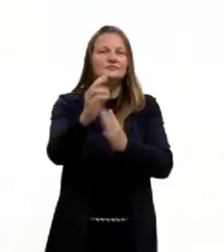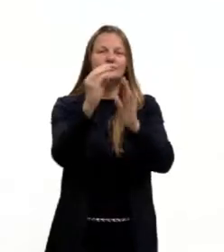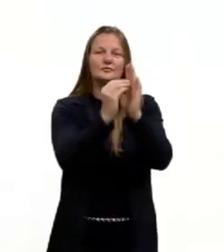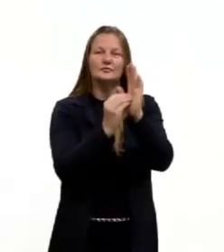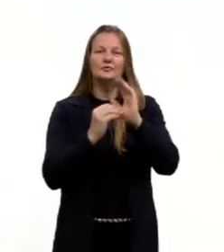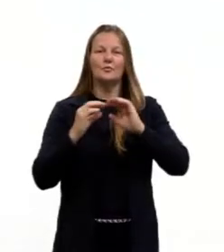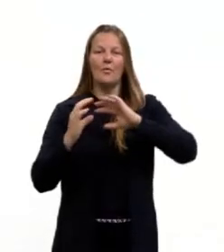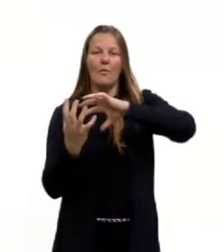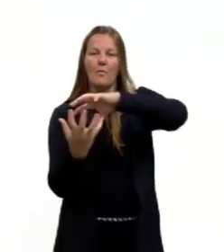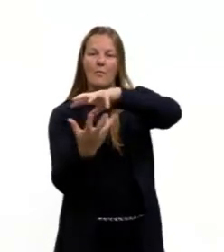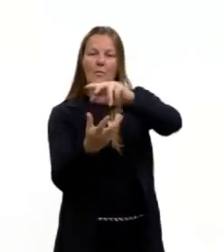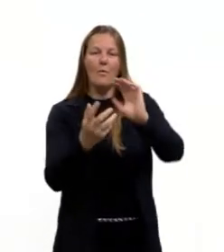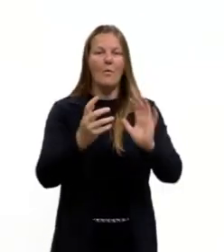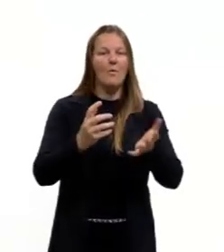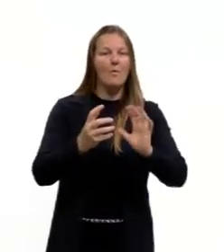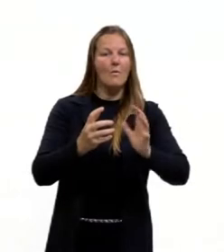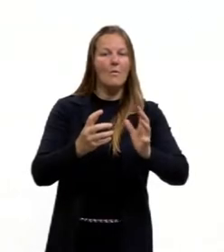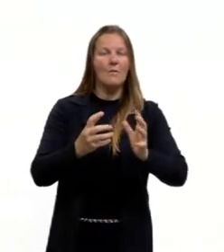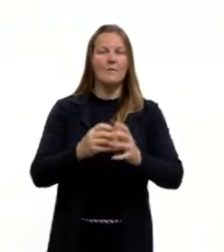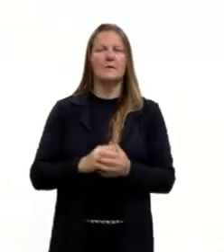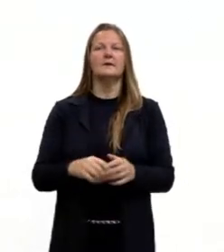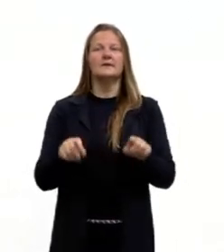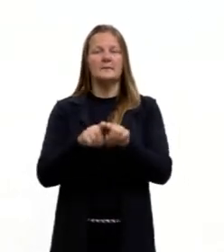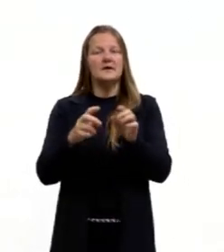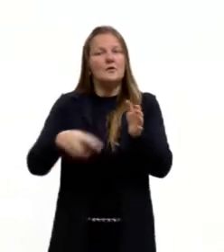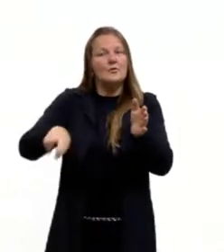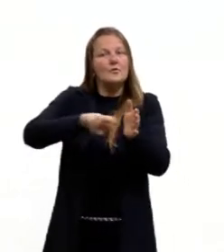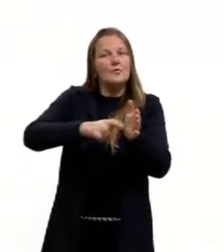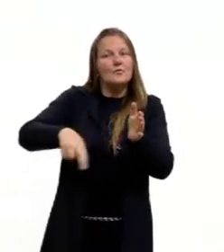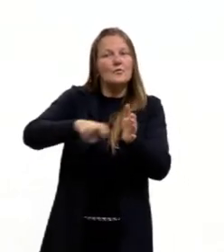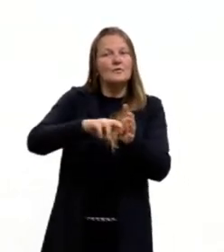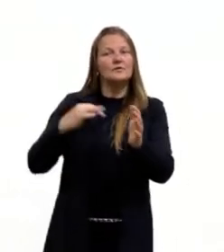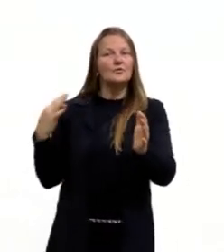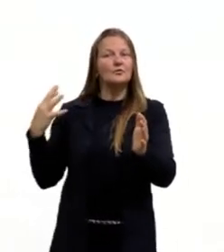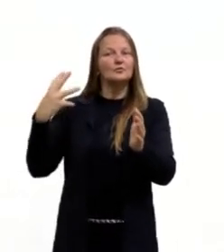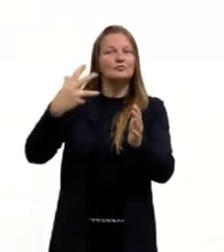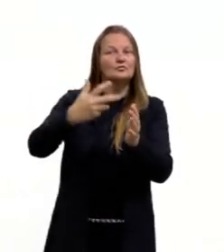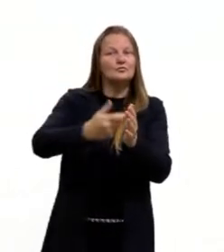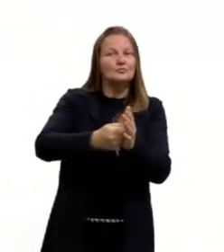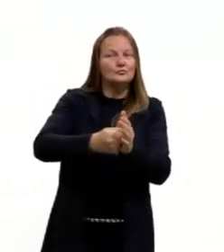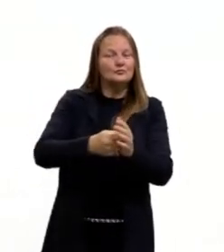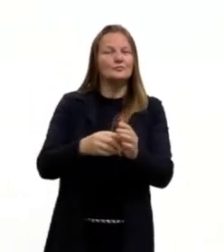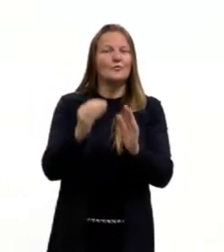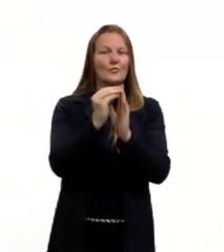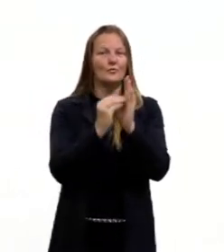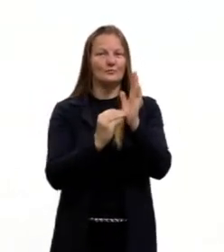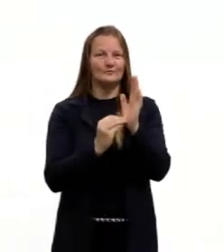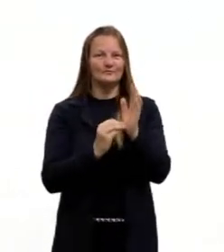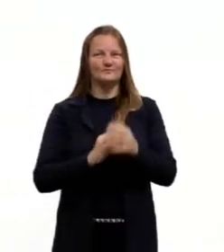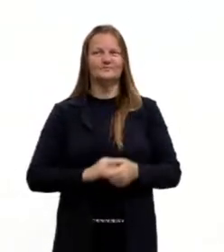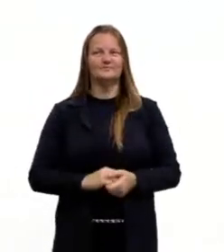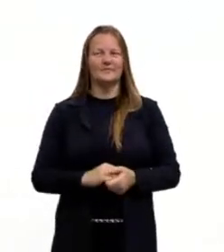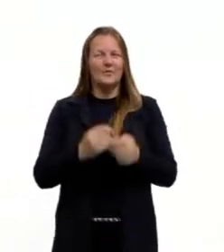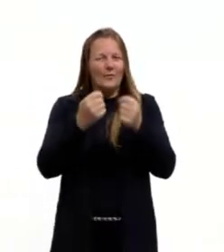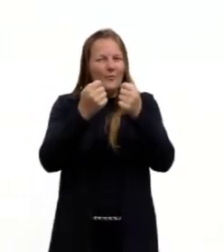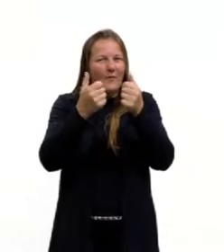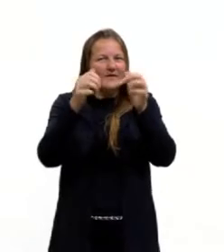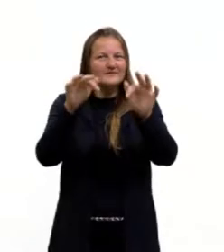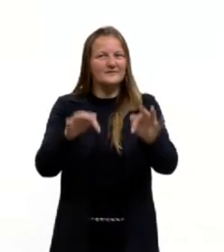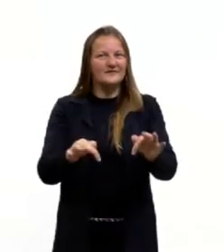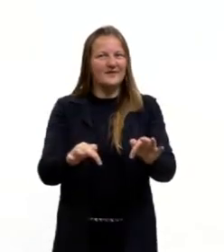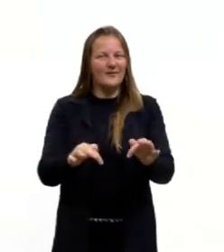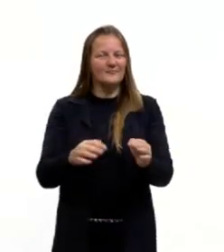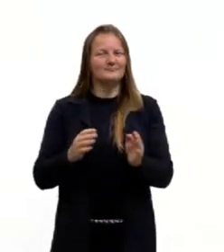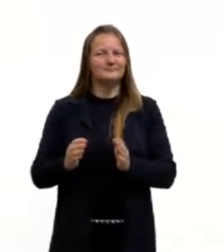Médio já entrando na revisão, então como a gente tá indo já para o nosso final, então a gente tem que dar uma revisadinha, né, e